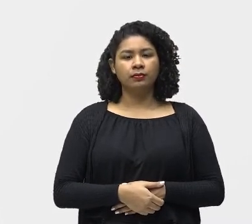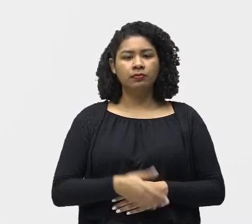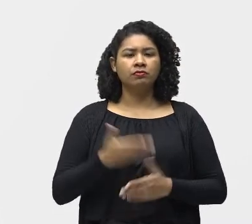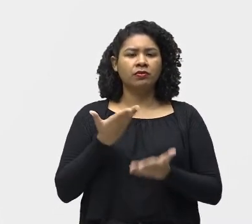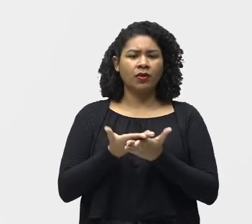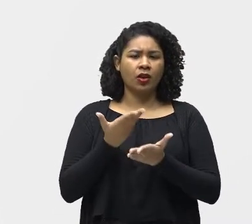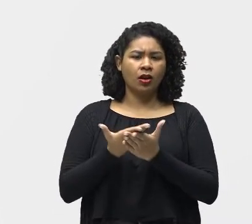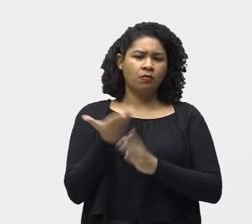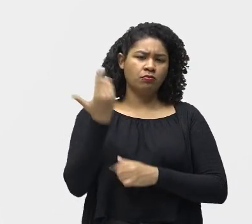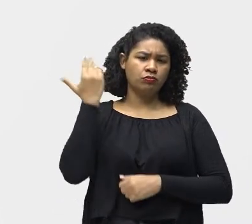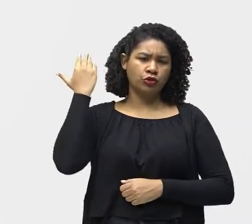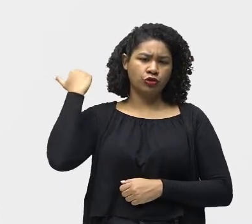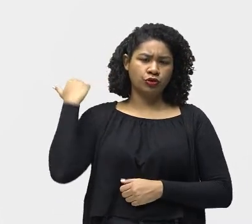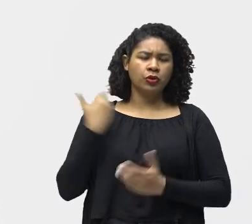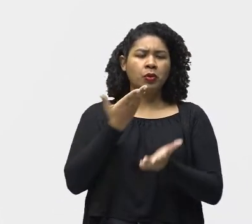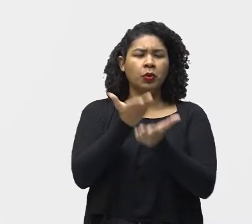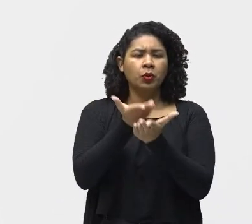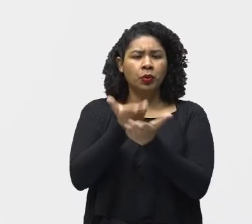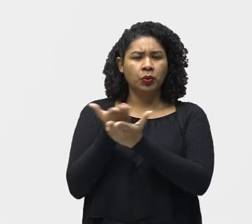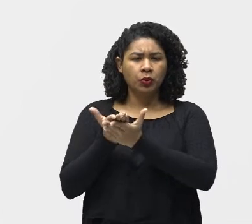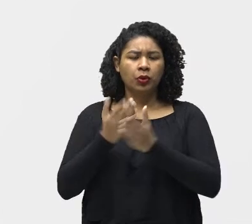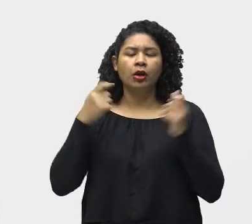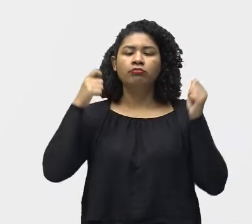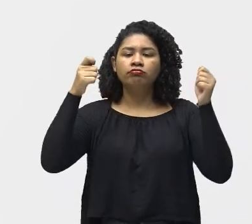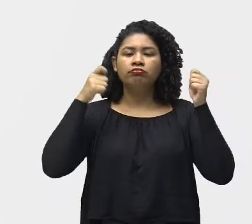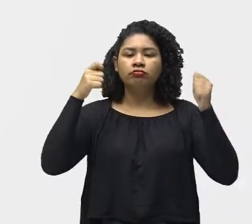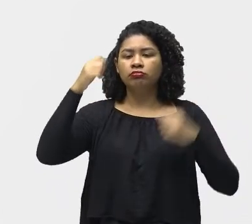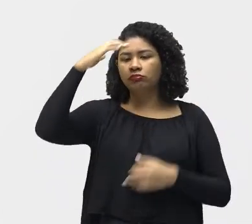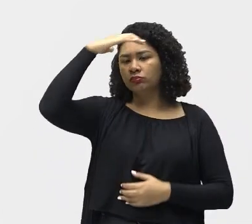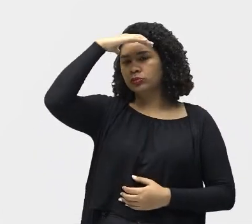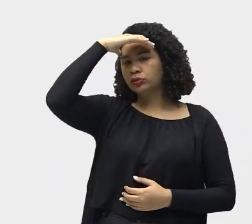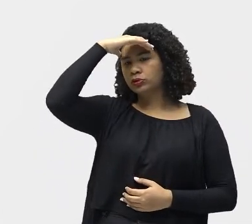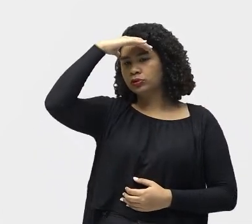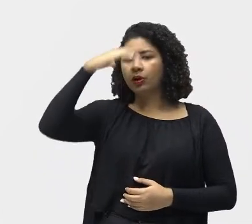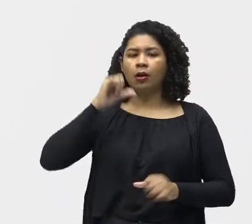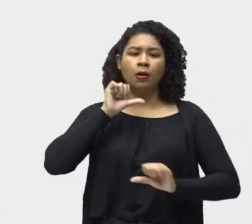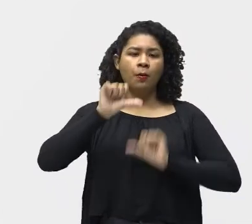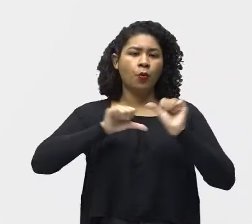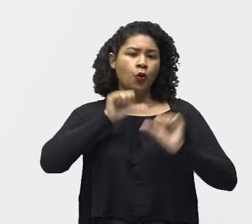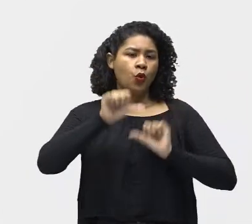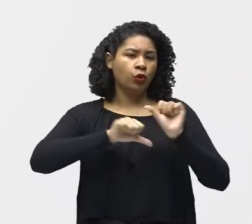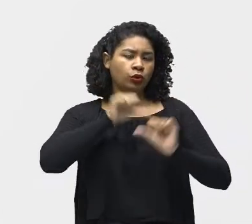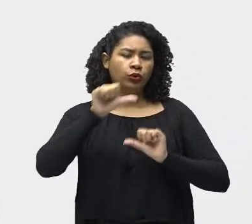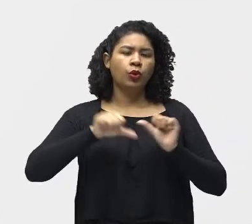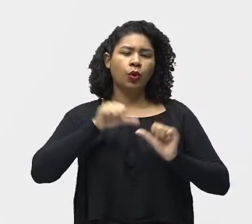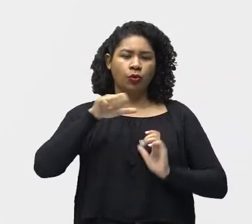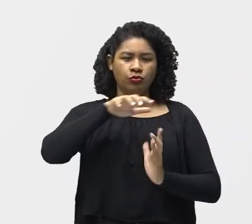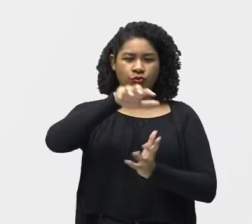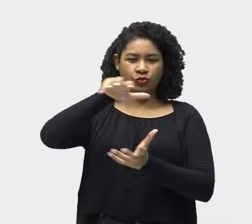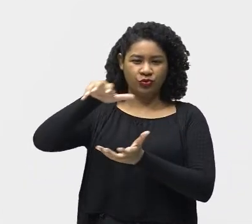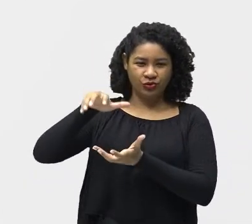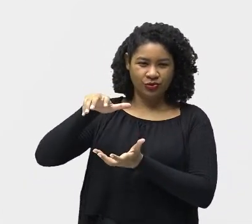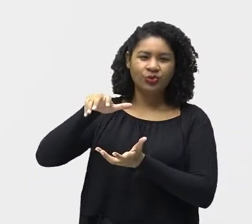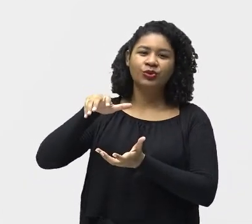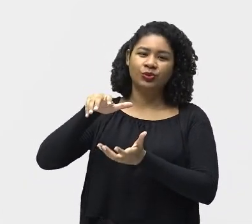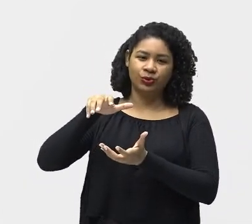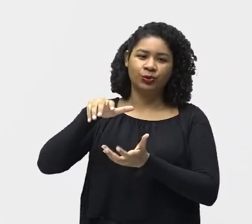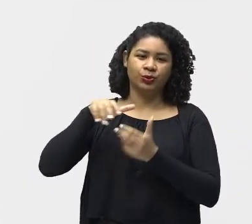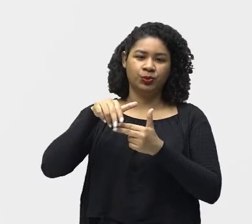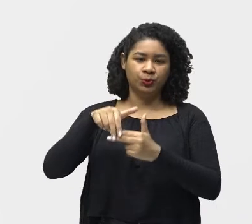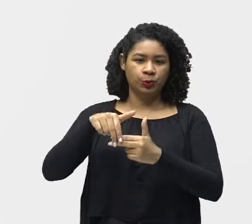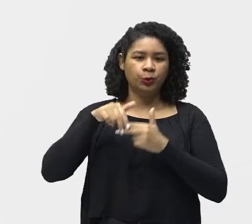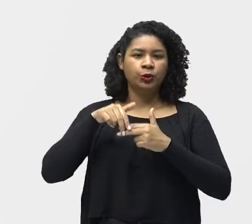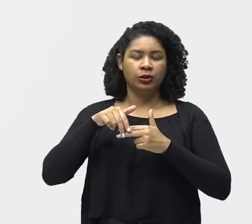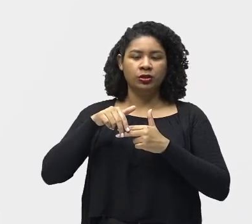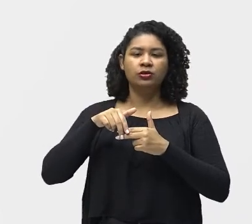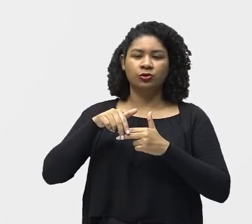aulas anteriores, A reforma protestante Provocou grandes mudanças No Velho e também No Novo Mundo E, por sua vez, Abalou as estruturas